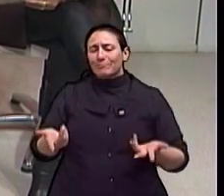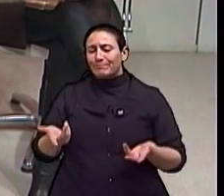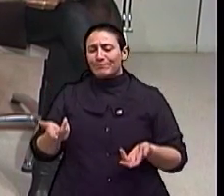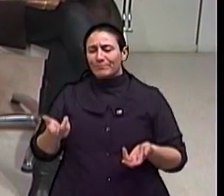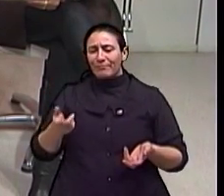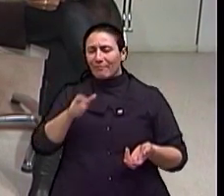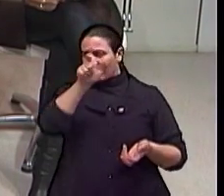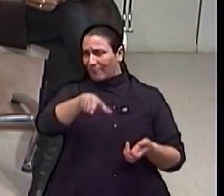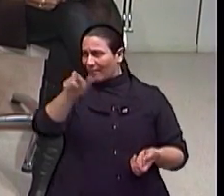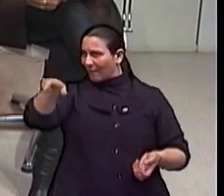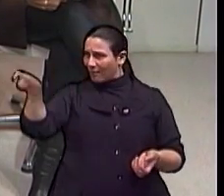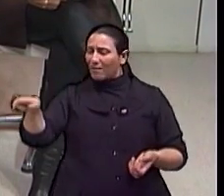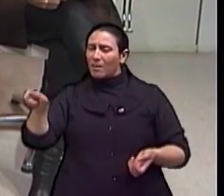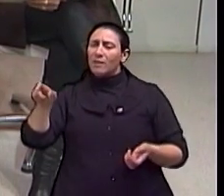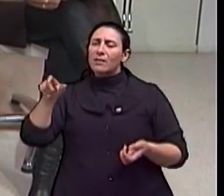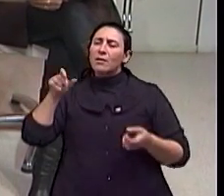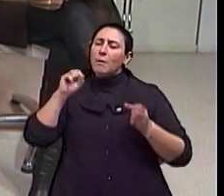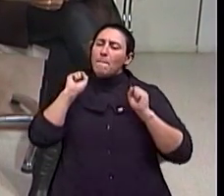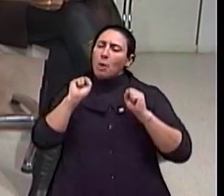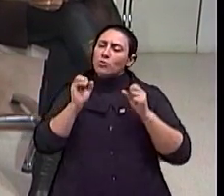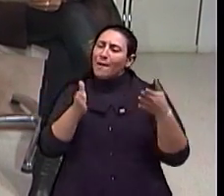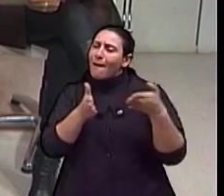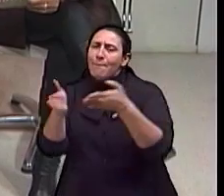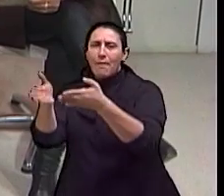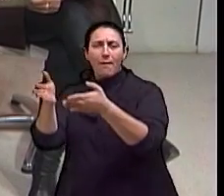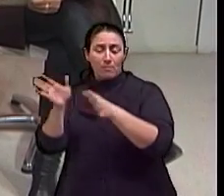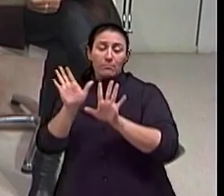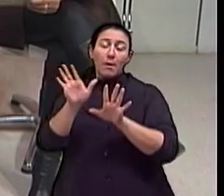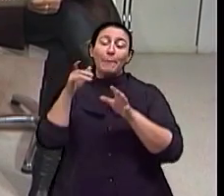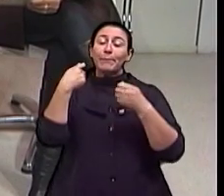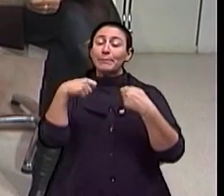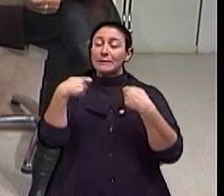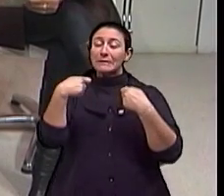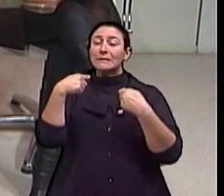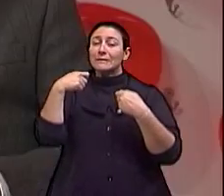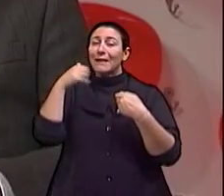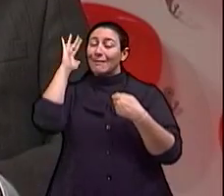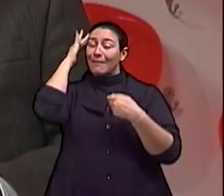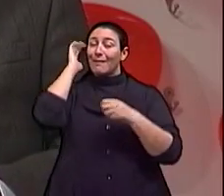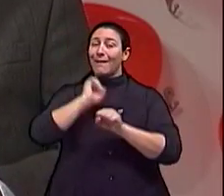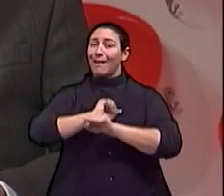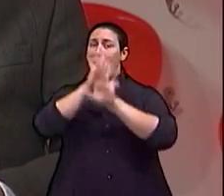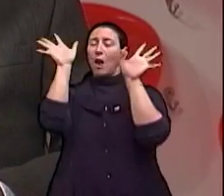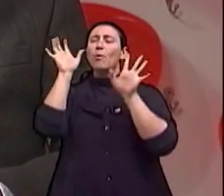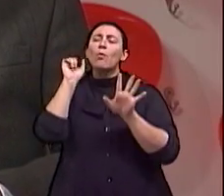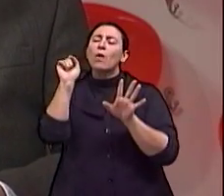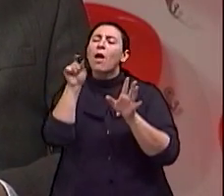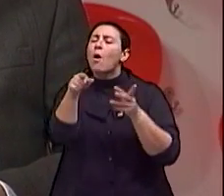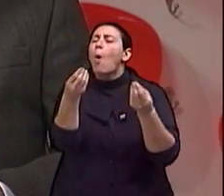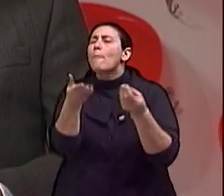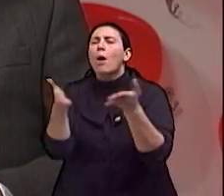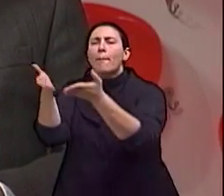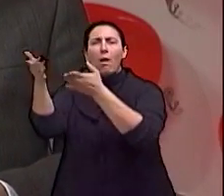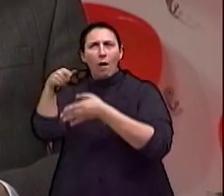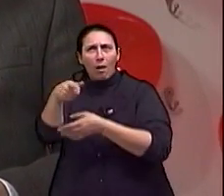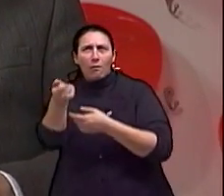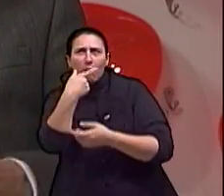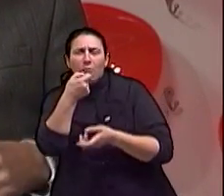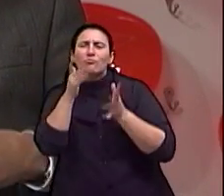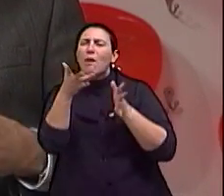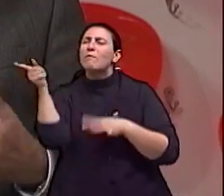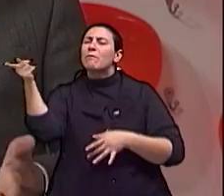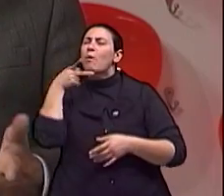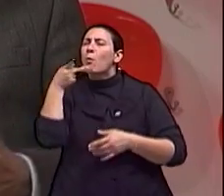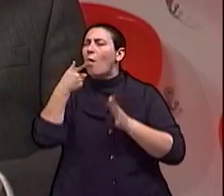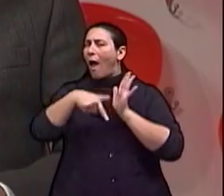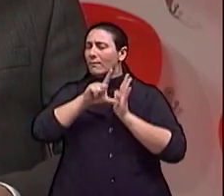especificamente é encaminhado para esse tipo, que isso nós temos que deixar bem claro aqui no programa. Sim, o paciente que em princípio tem indicação é